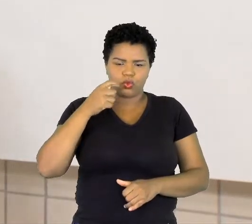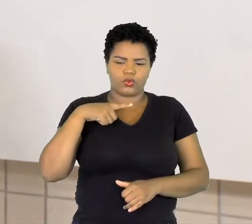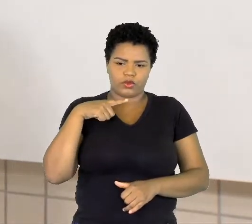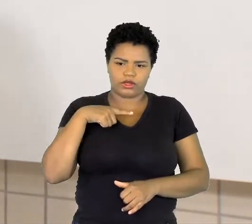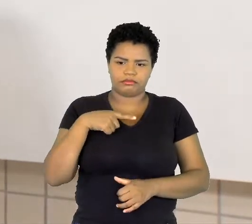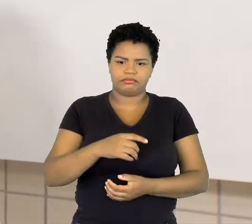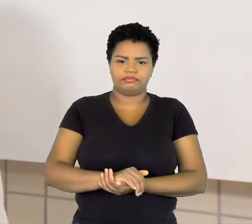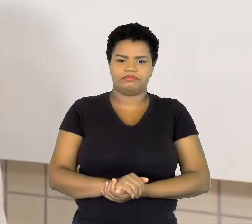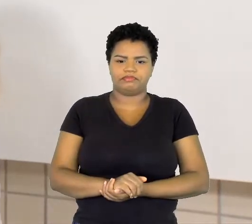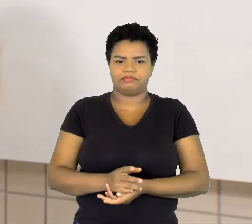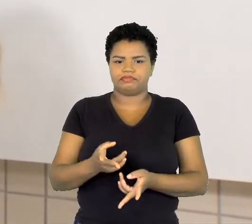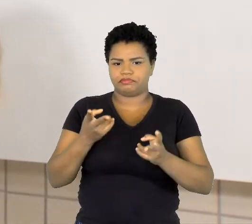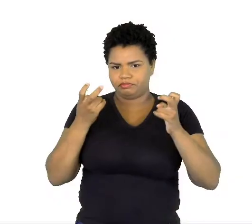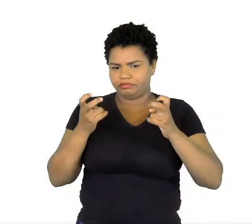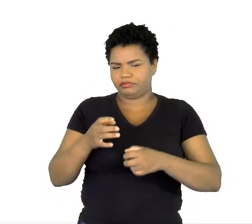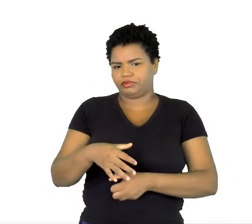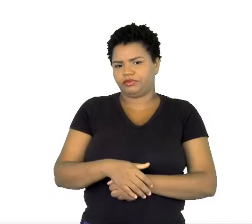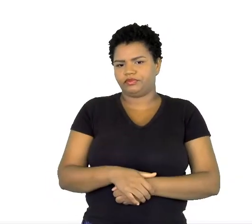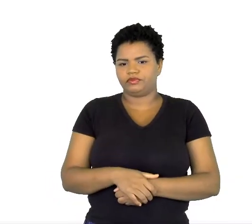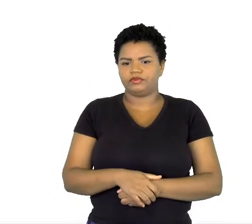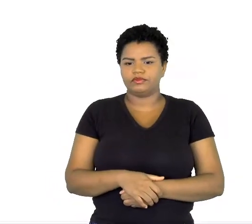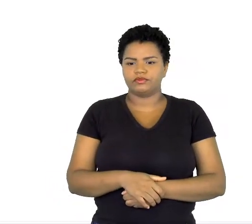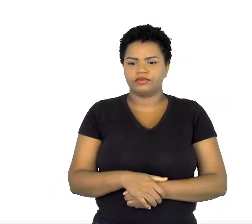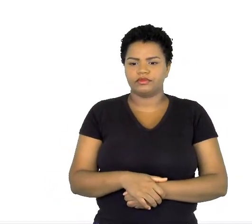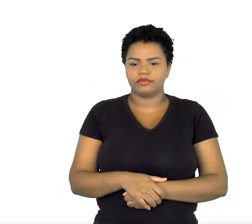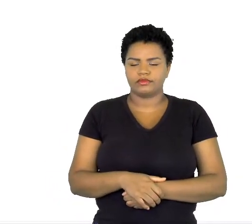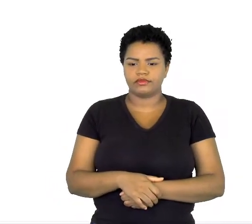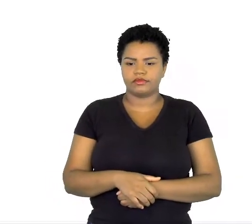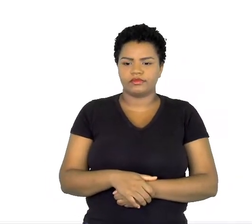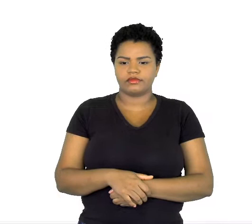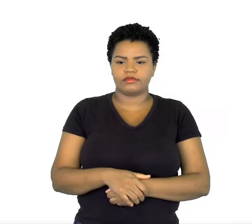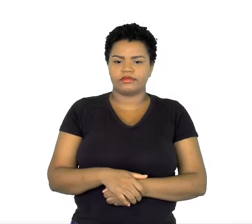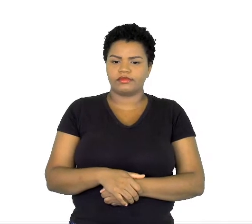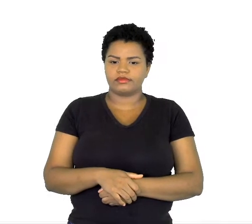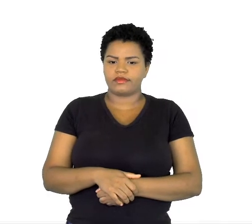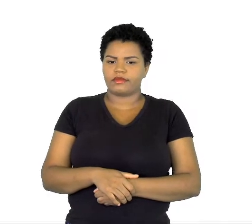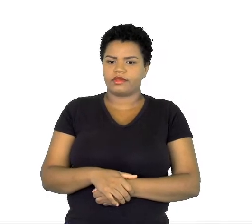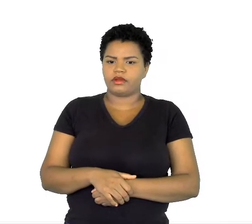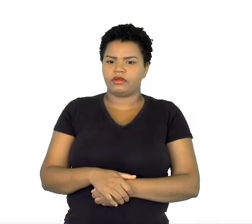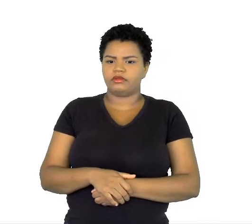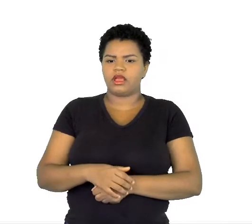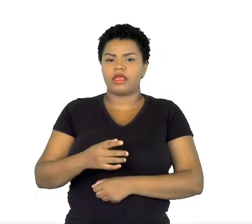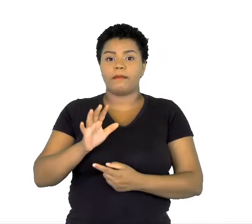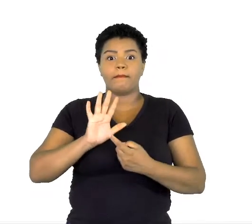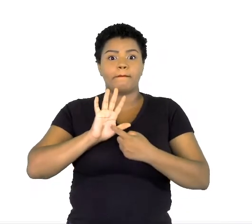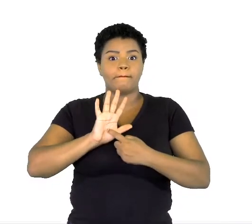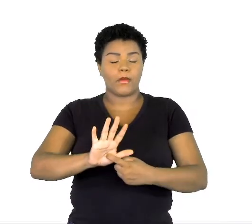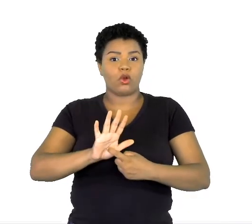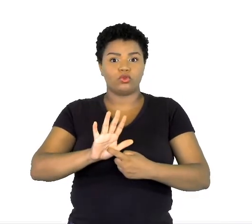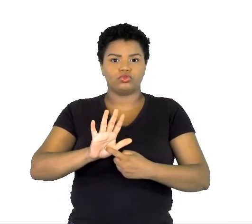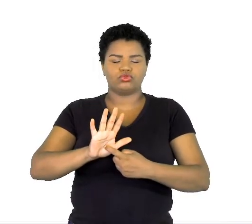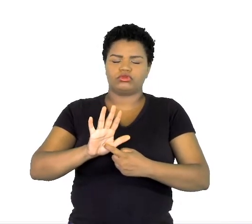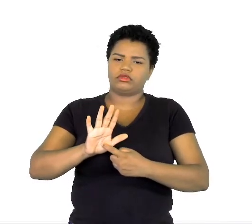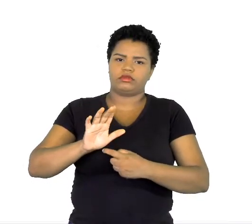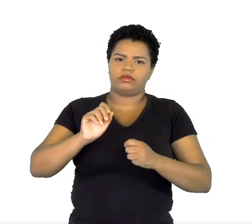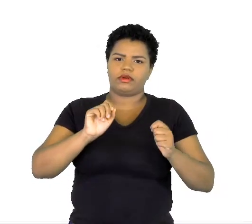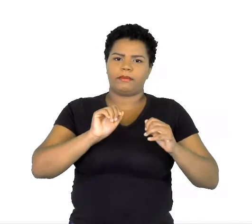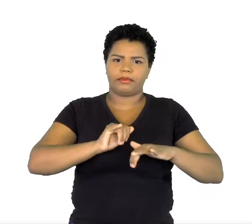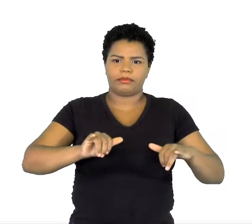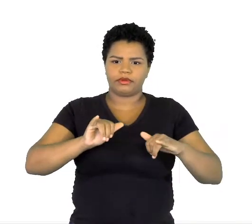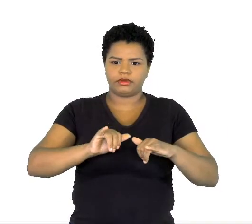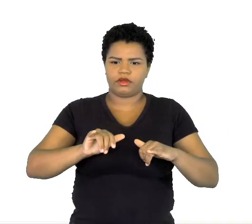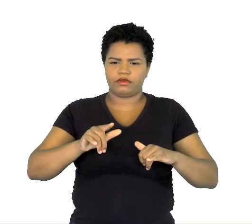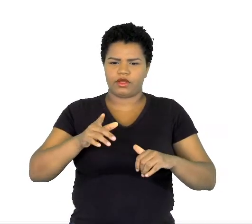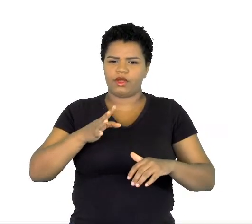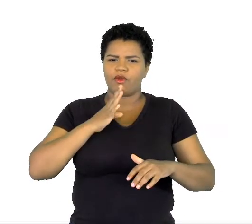Ó, o que está em destaque nessa propaganda? Você conhece a marca do